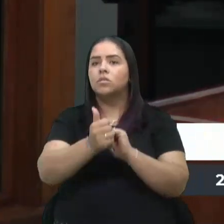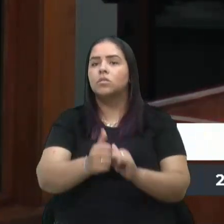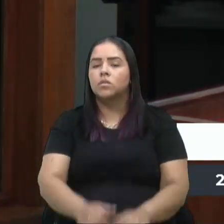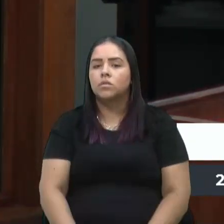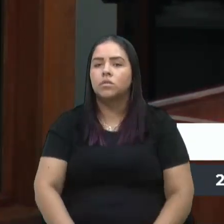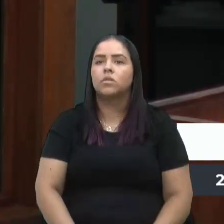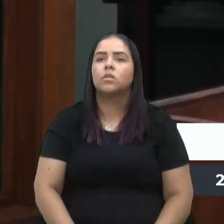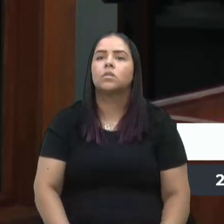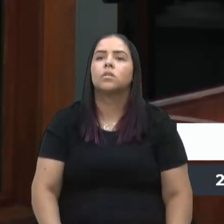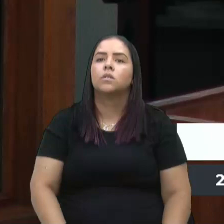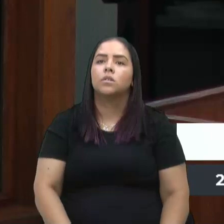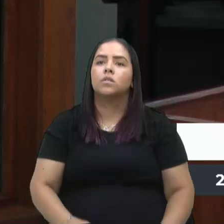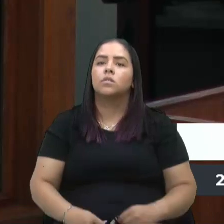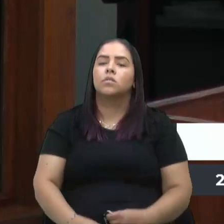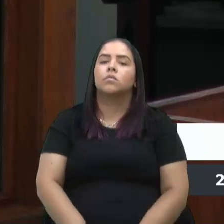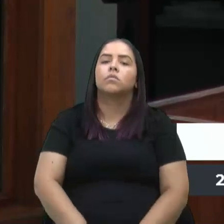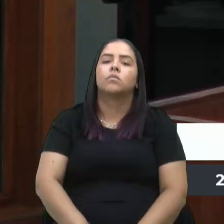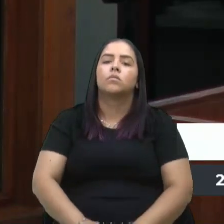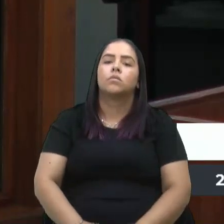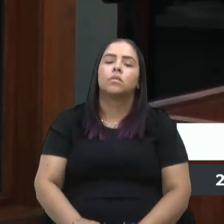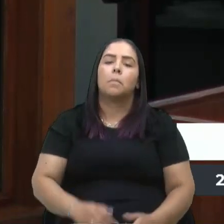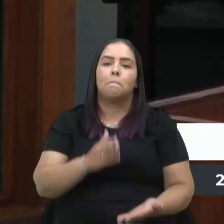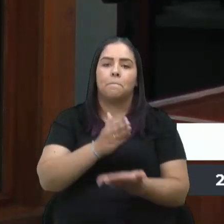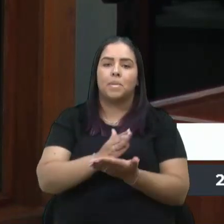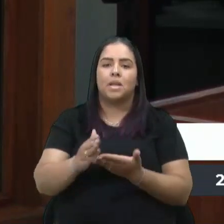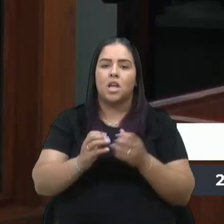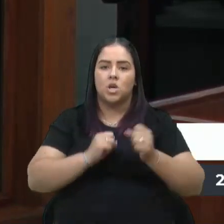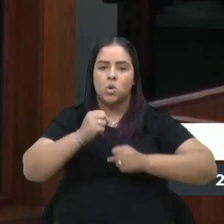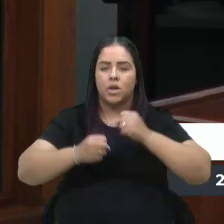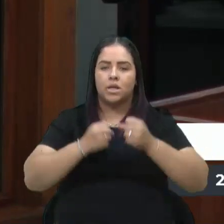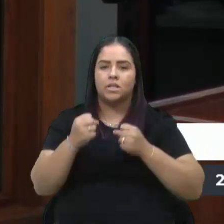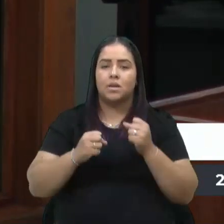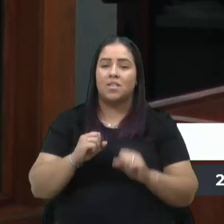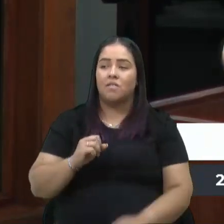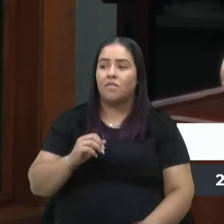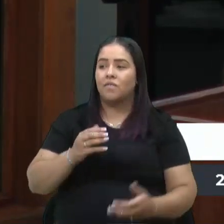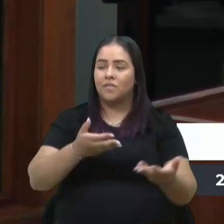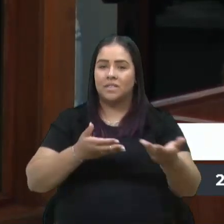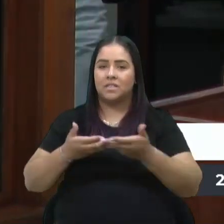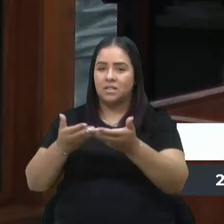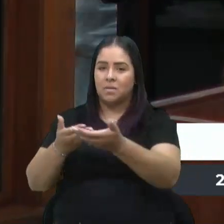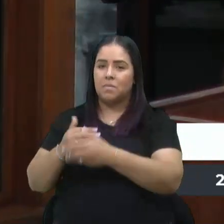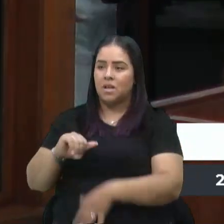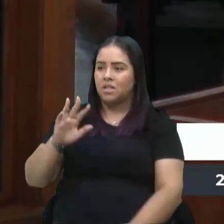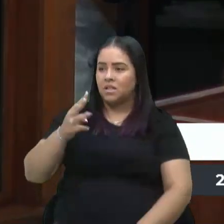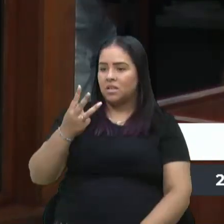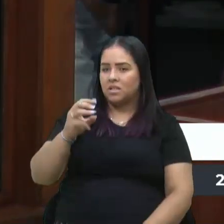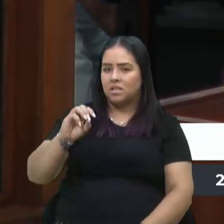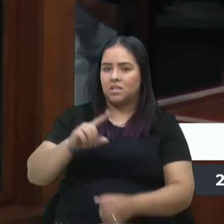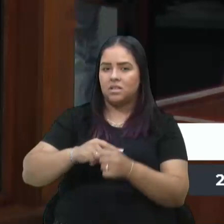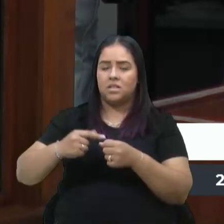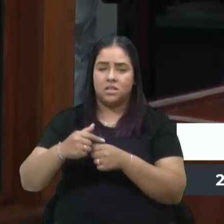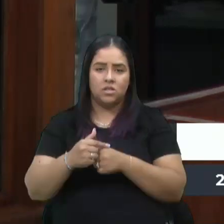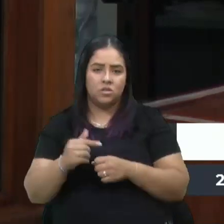A meia-maratona de Caxias, que acontece em setembro, recebe visitantes de mais de 30 cidades do país. É turismo.